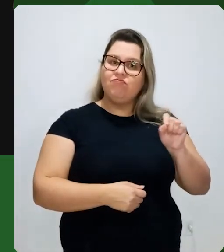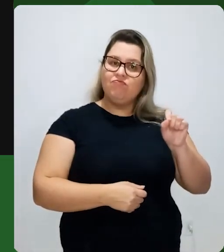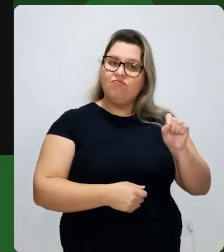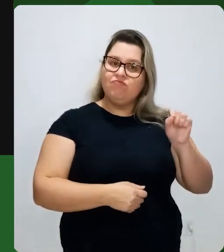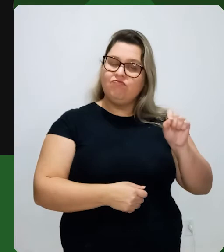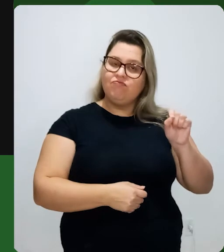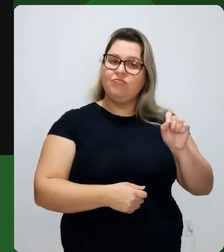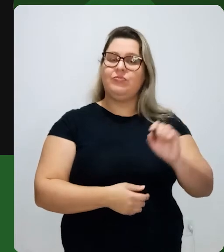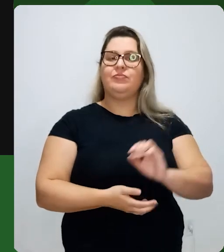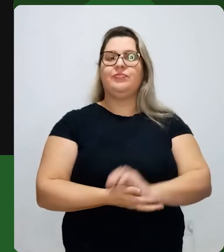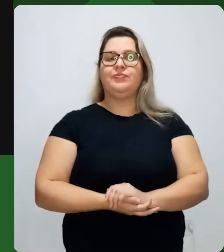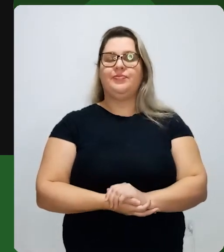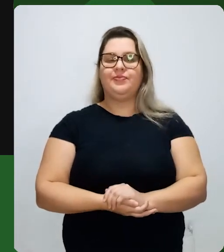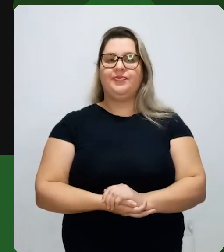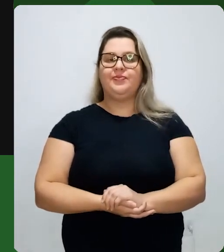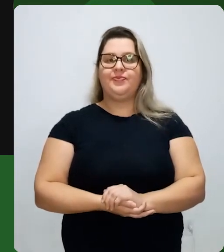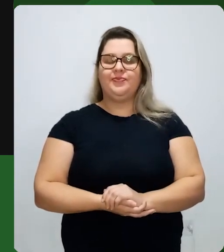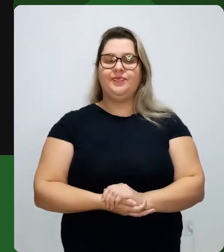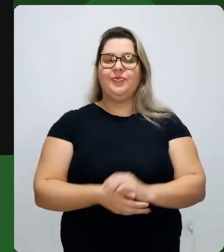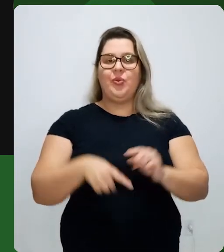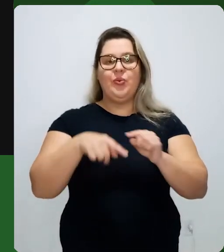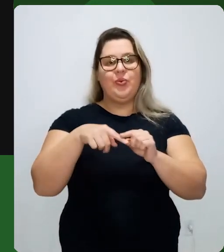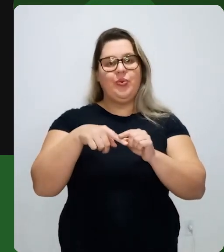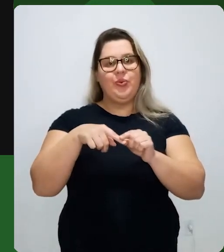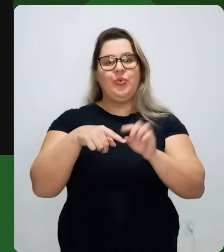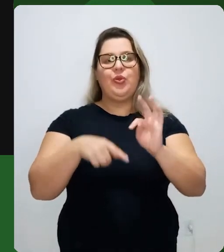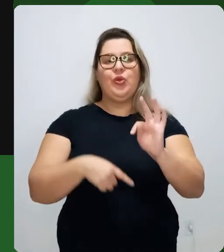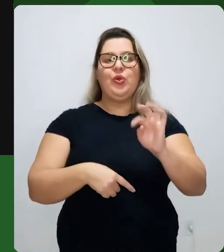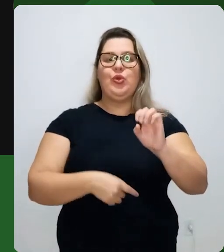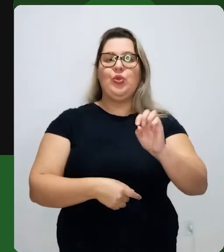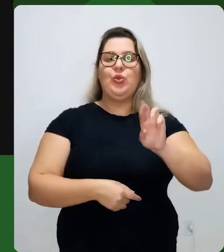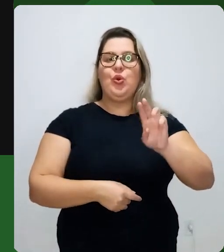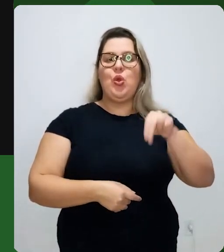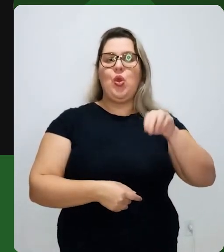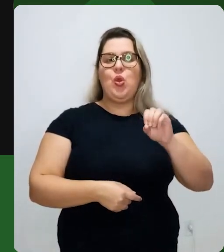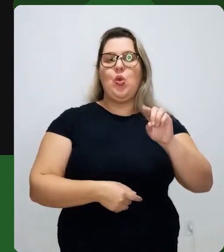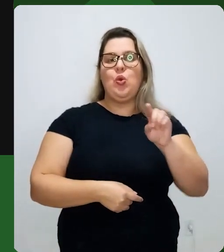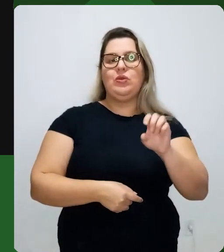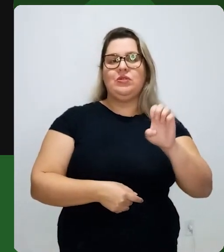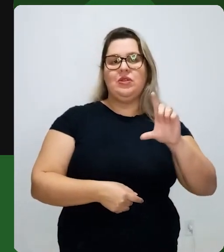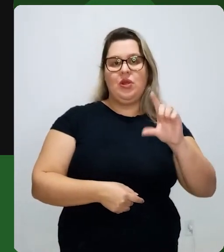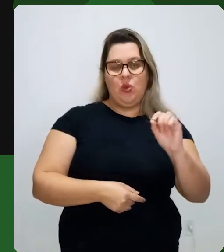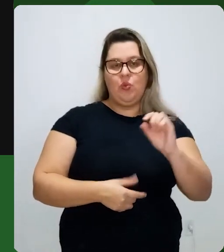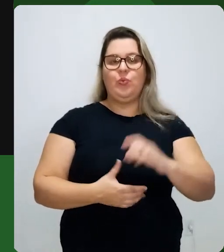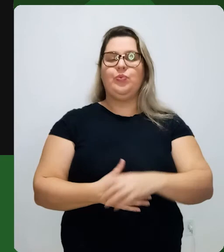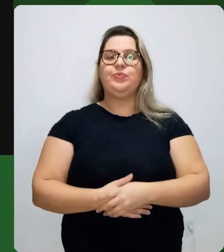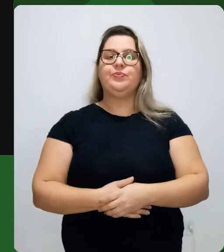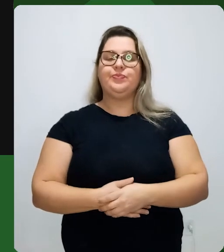tornozelo. Então, nós temos aqui a marcação do tornozelo também. Bem,